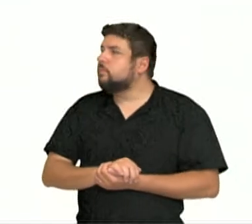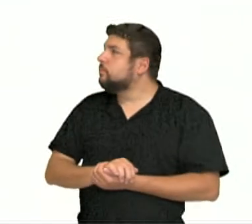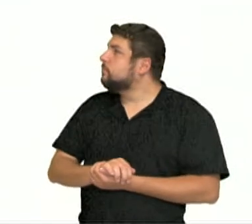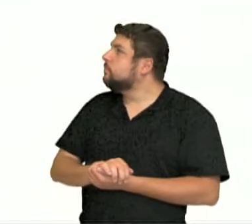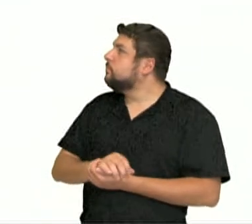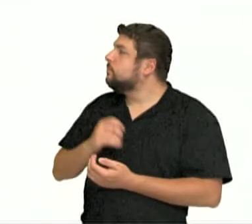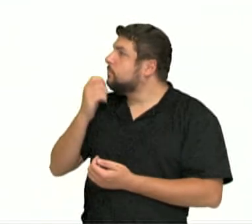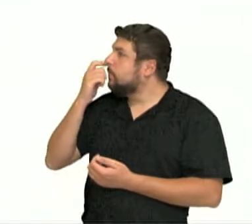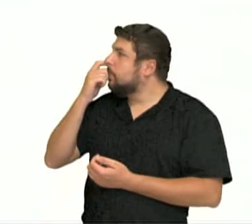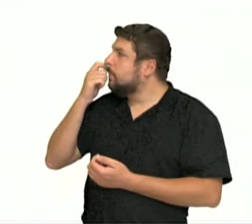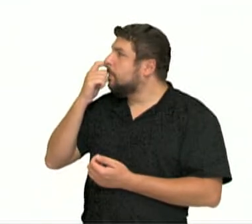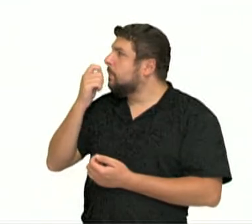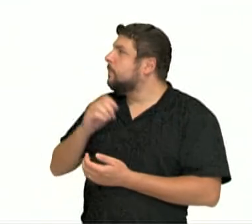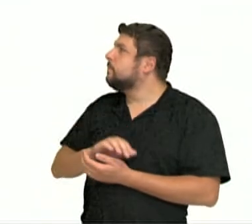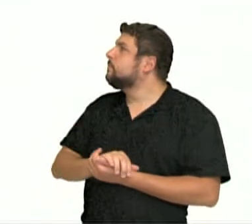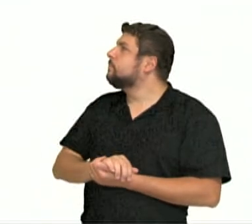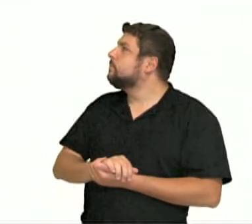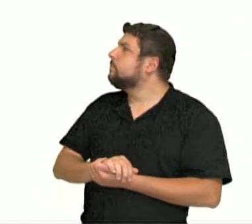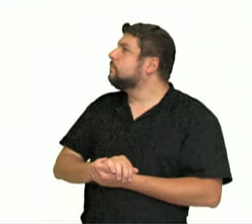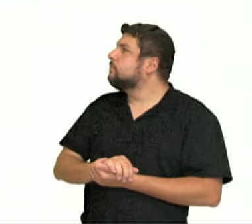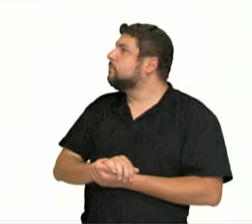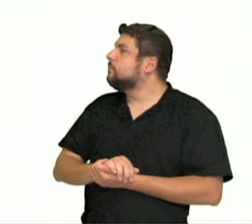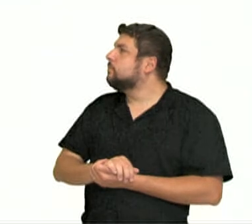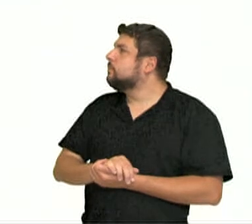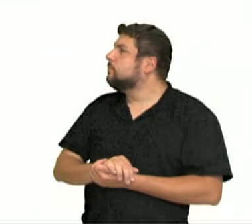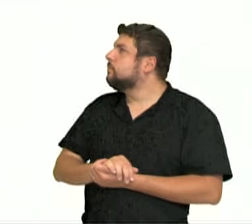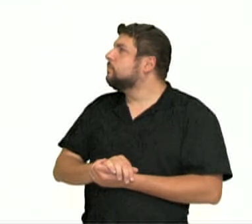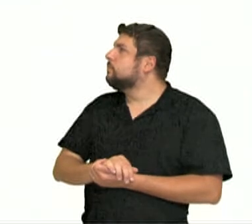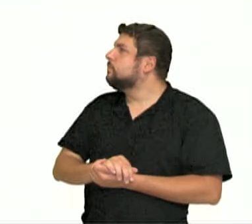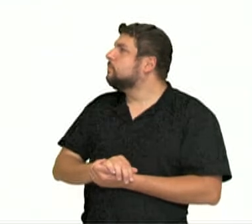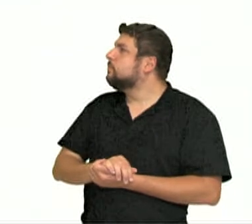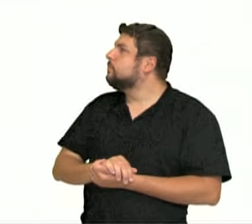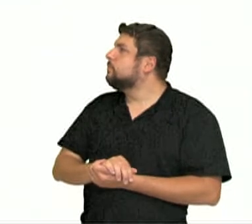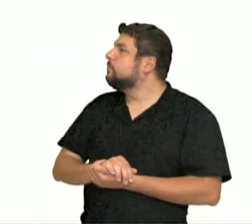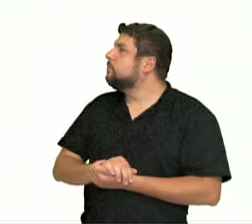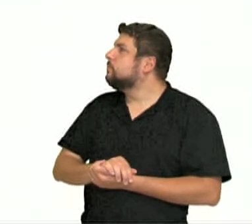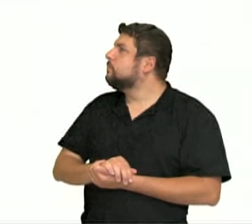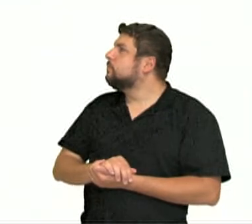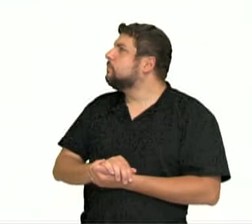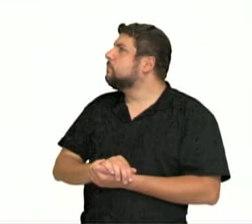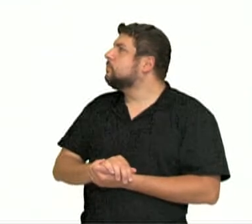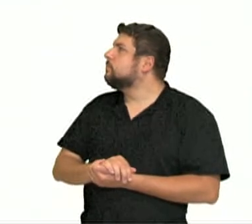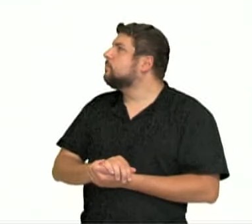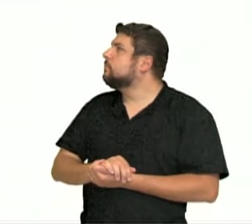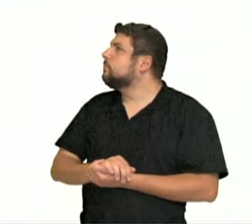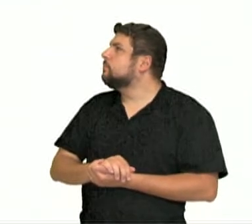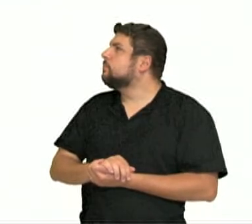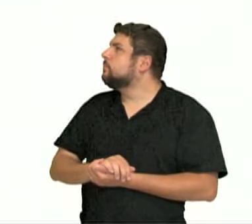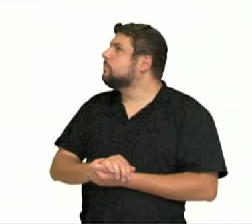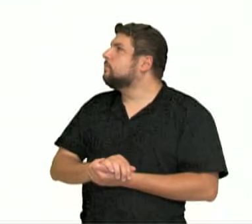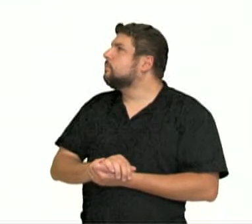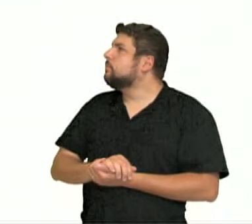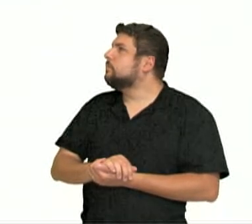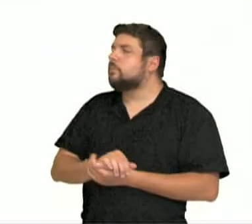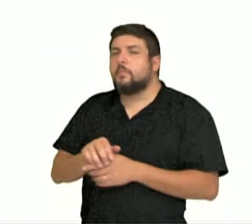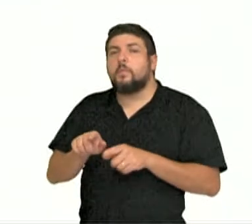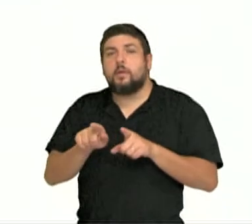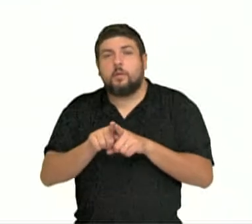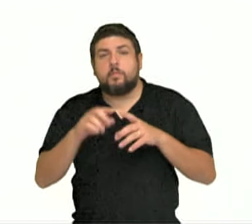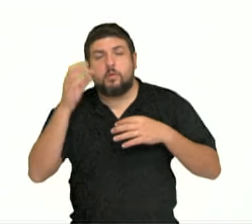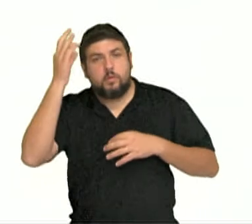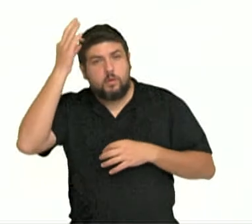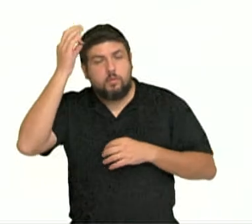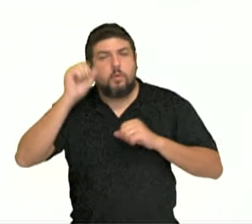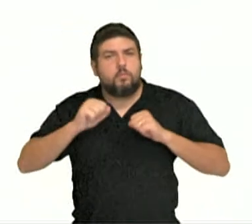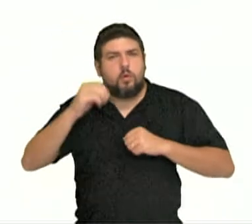verdes. Ele pelo por ser liçado, ondulado, liso, castanho, moreno, rubio ou teído. O cabelo pode ser crespo,